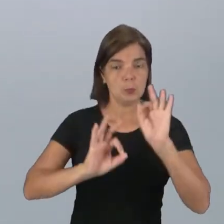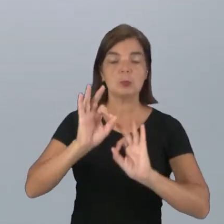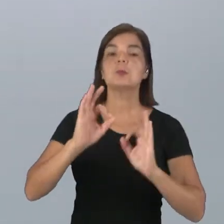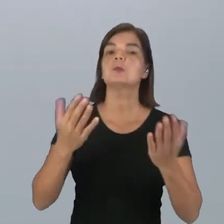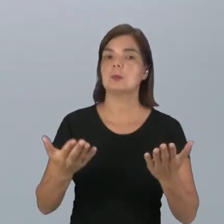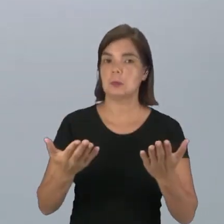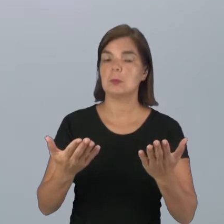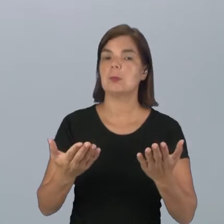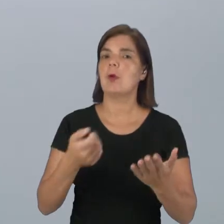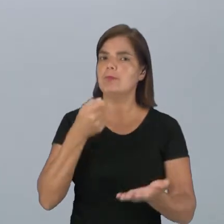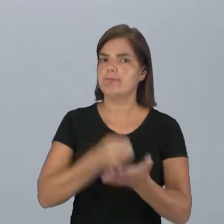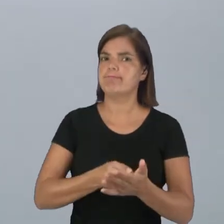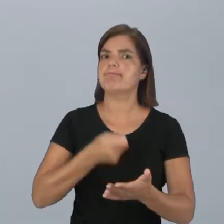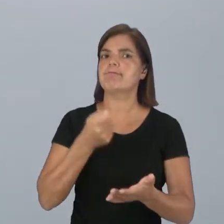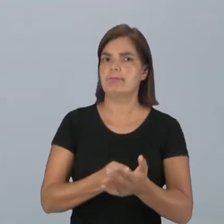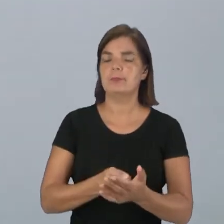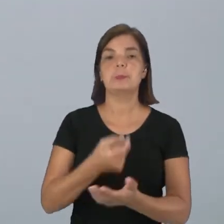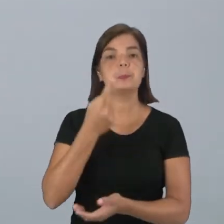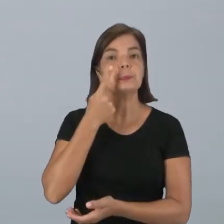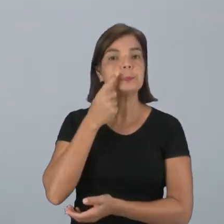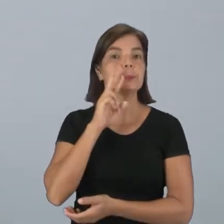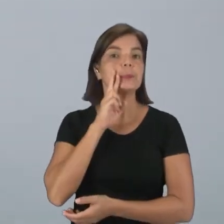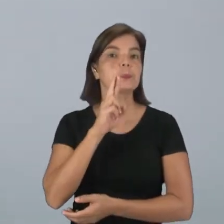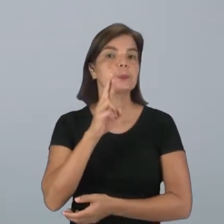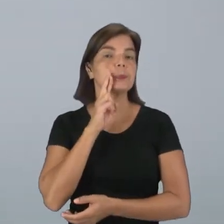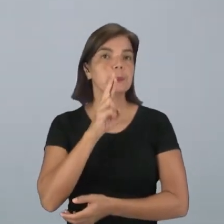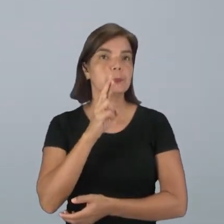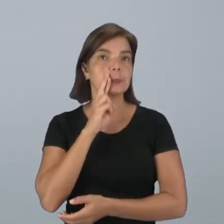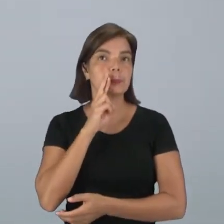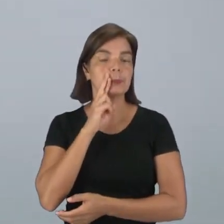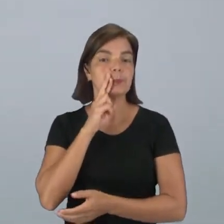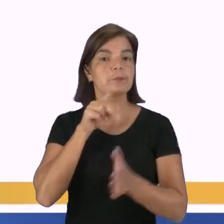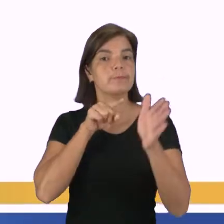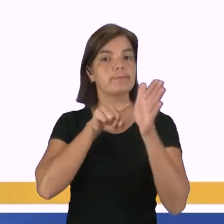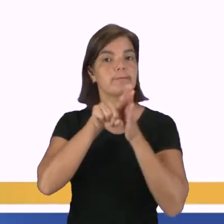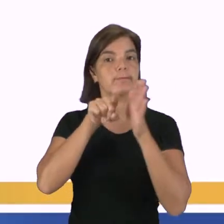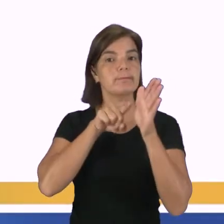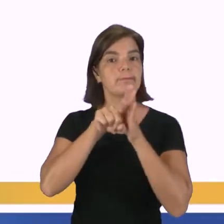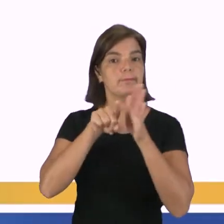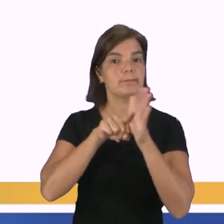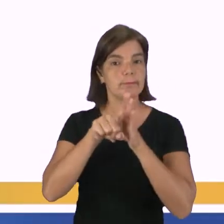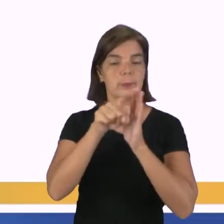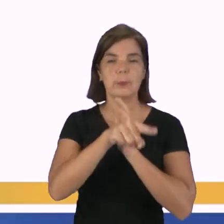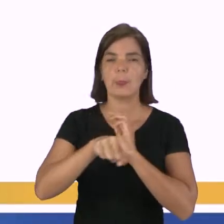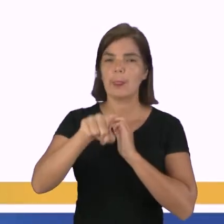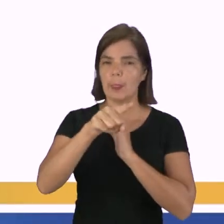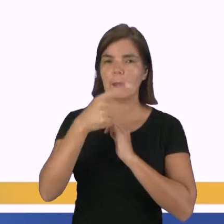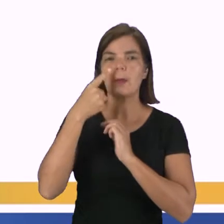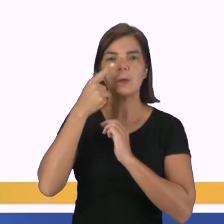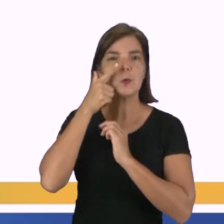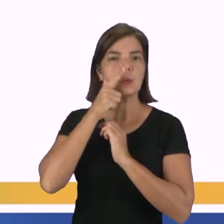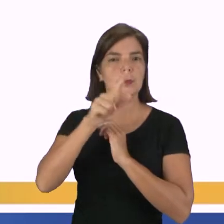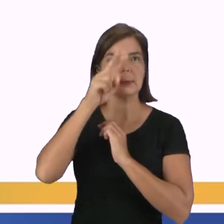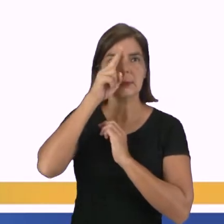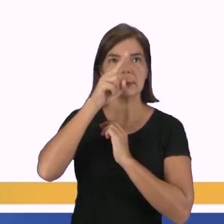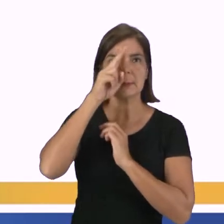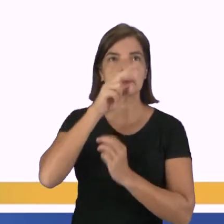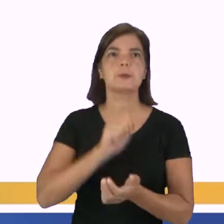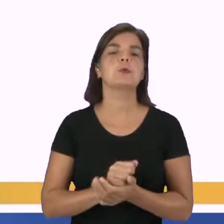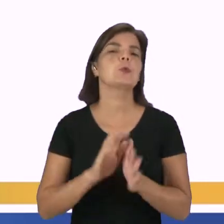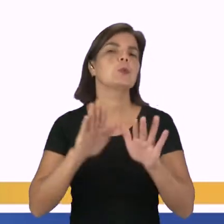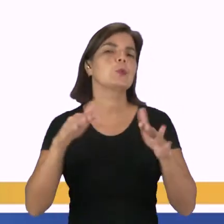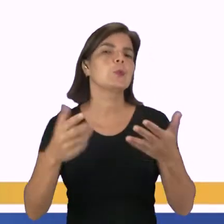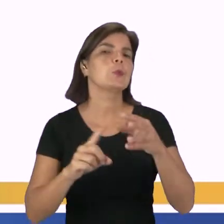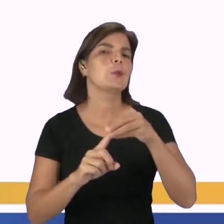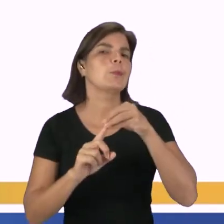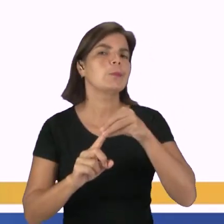estrutura rígida. Tente responder aos seguintes questionamentos para ver o que consegue lembrar. Qual é